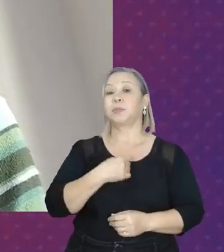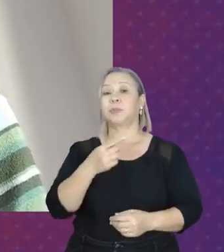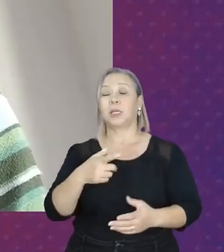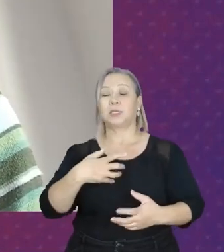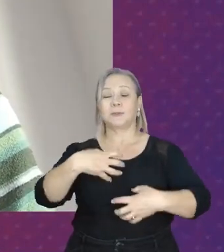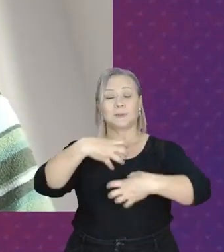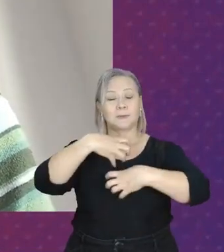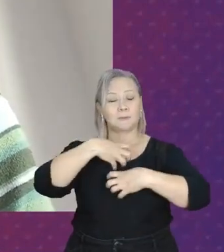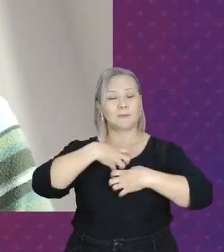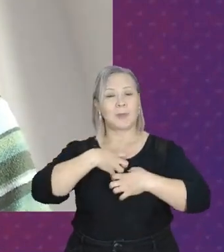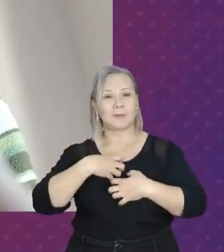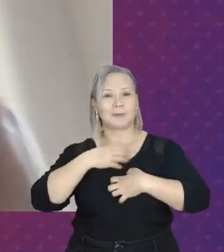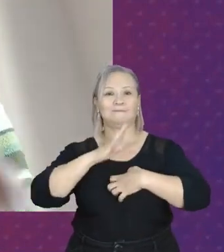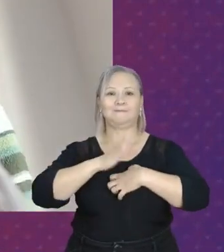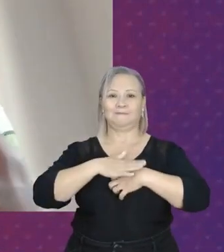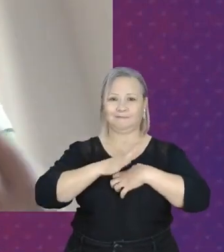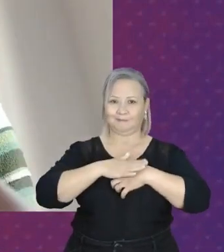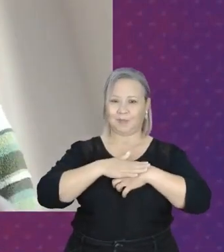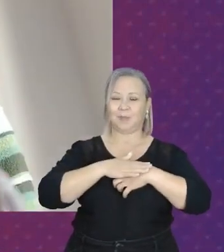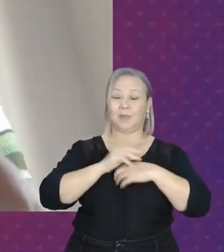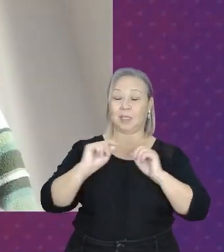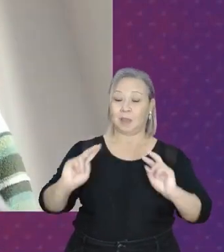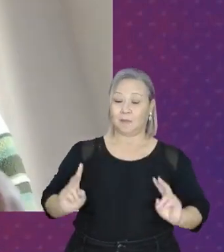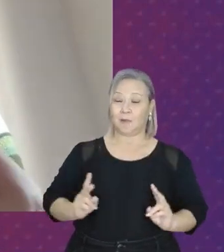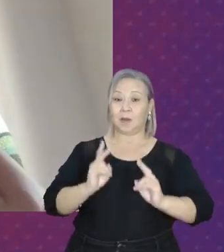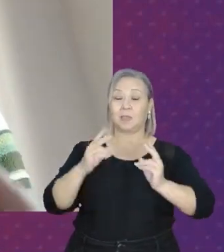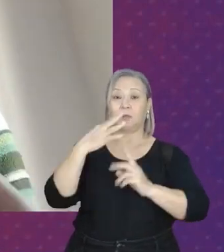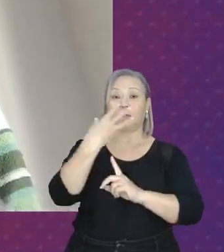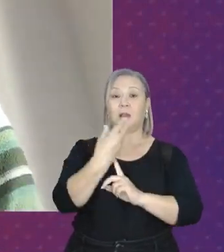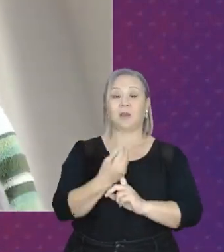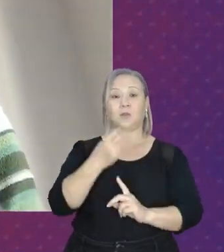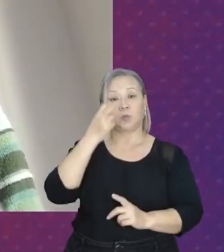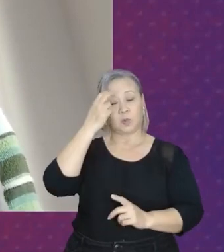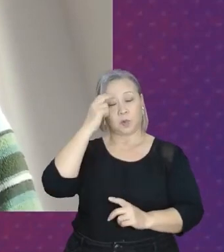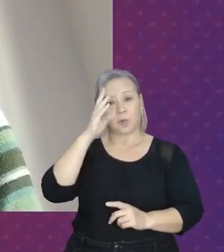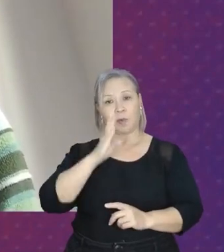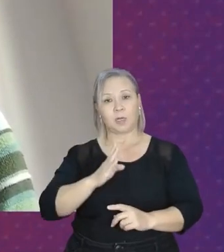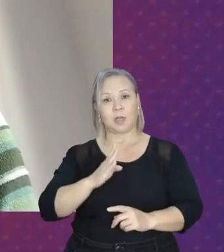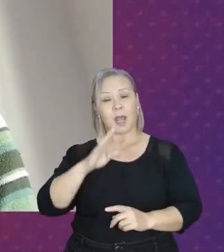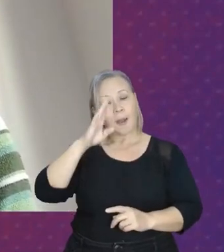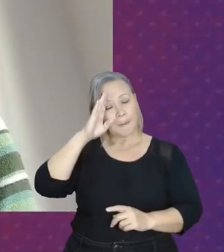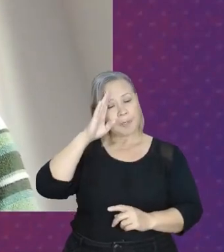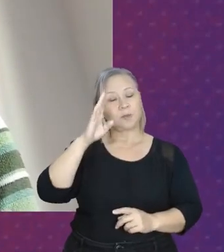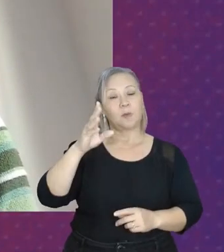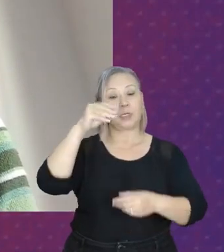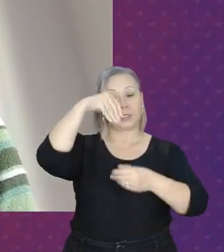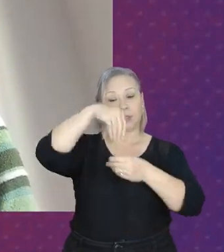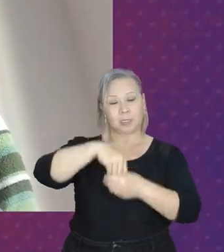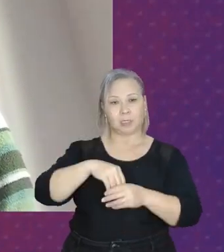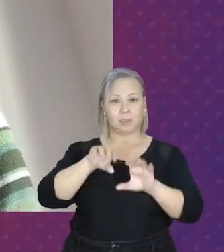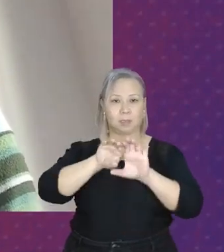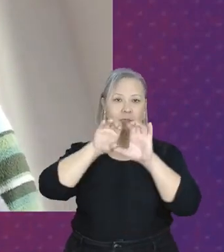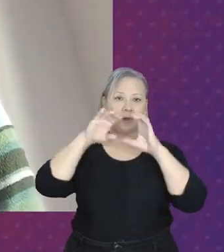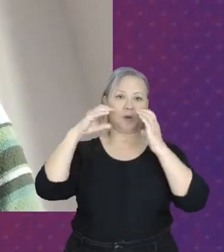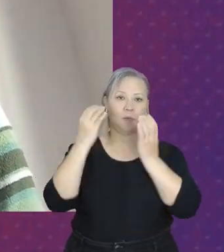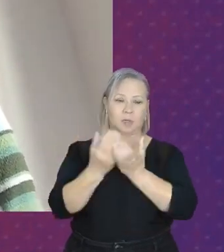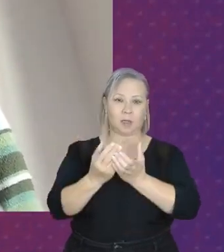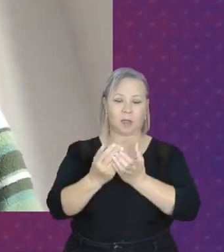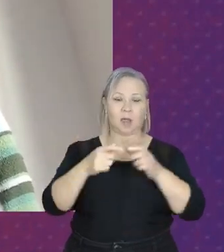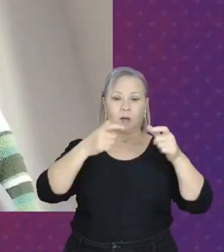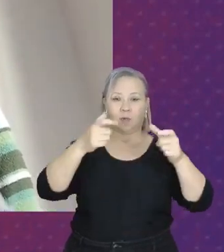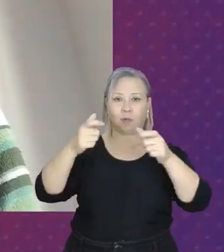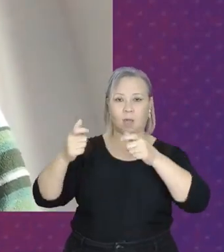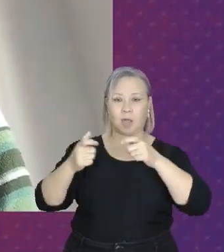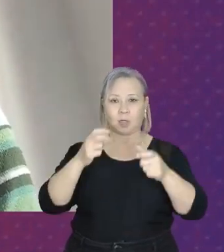sentimento de pertencimento e valorização da arte e cultura brasileira, principalmente dentro das comunidades. Pontos de cultura